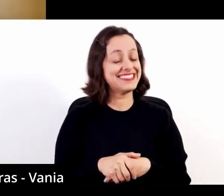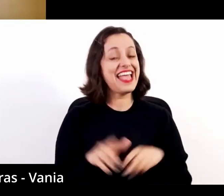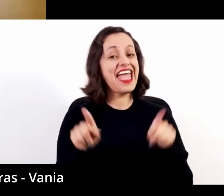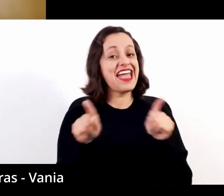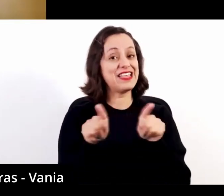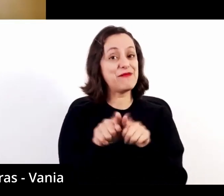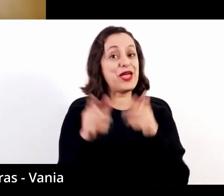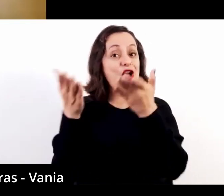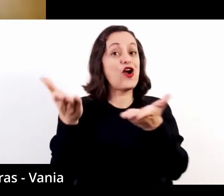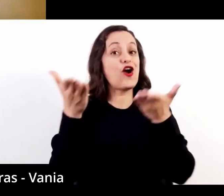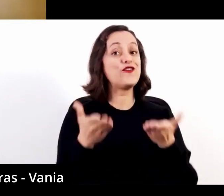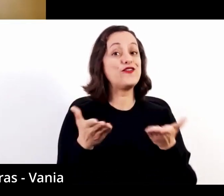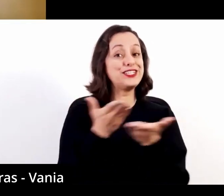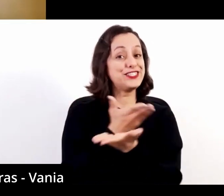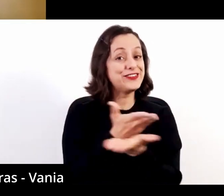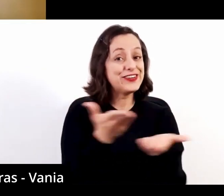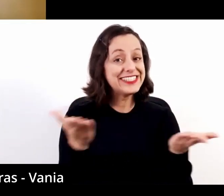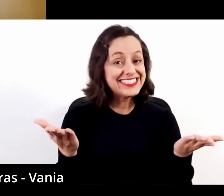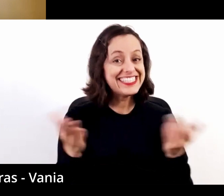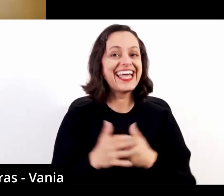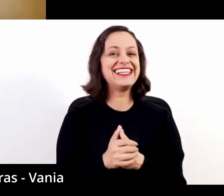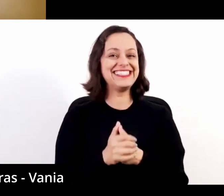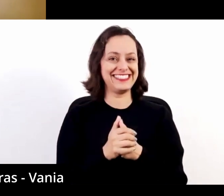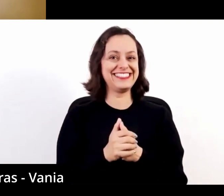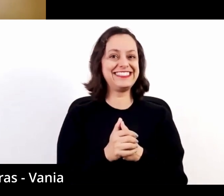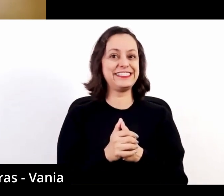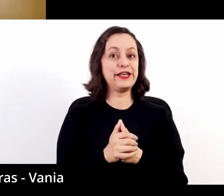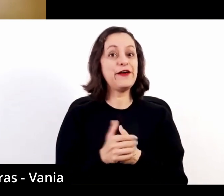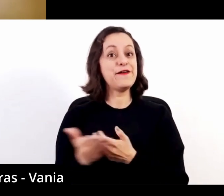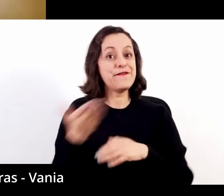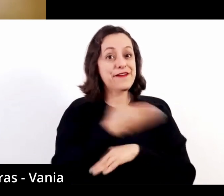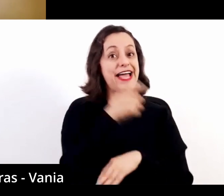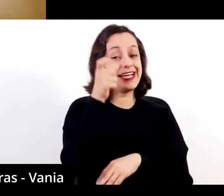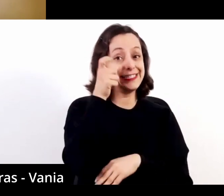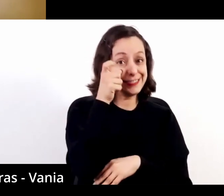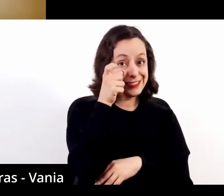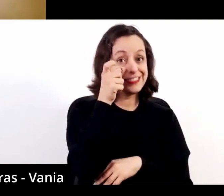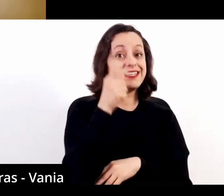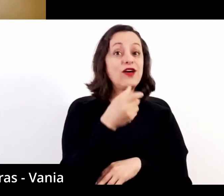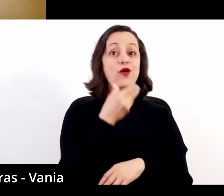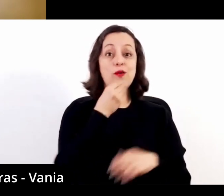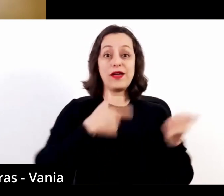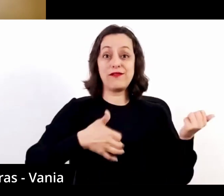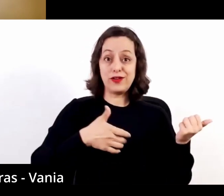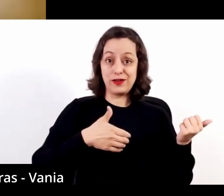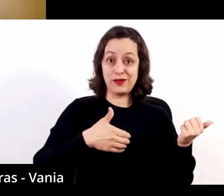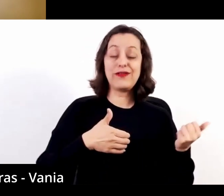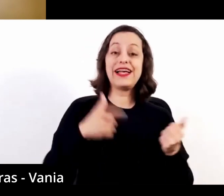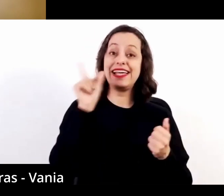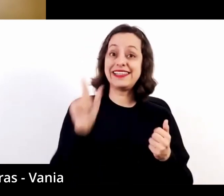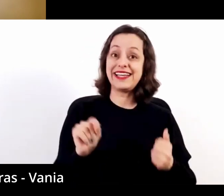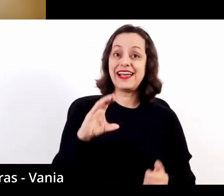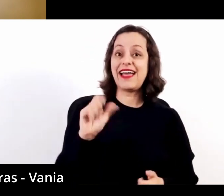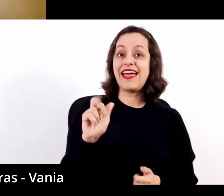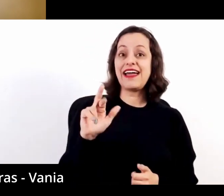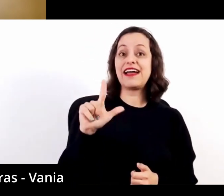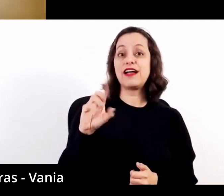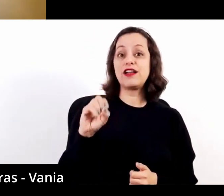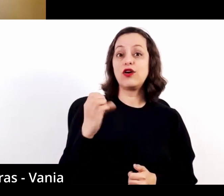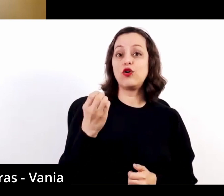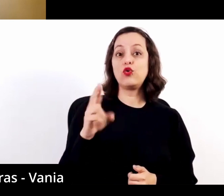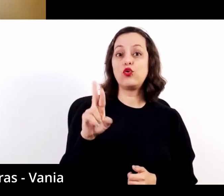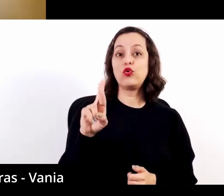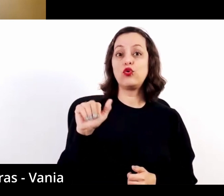a vocês, concerto do violonista italiano Carlo Curatolo pela série de violão